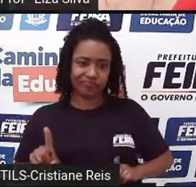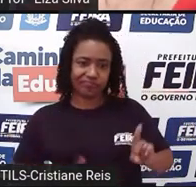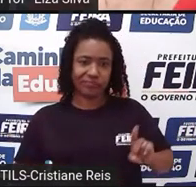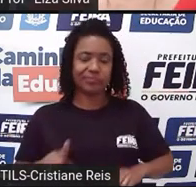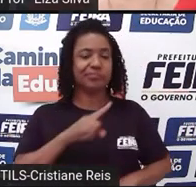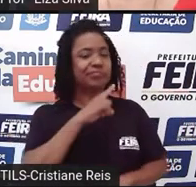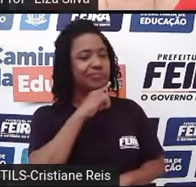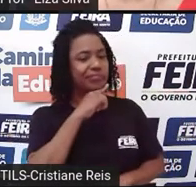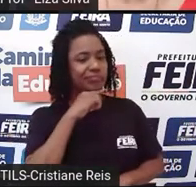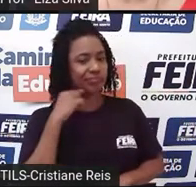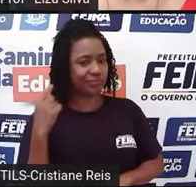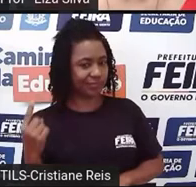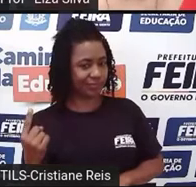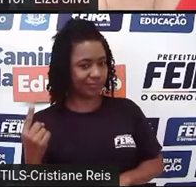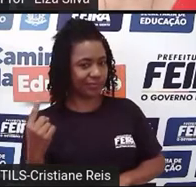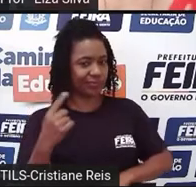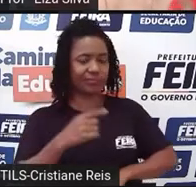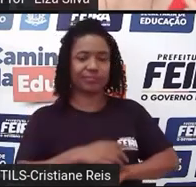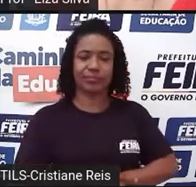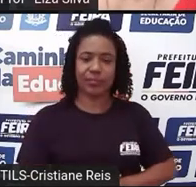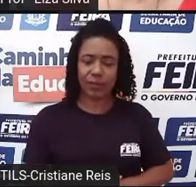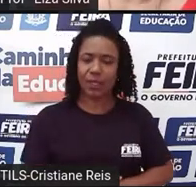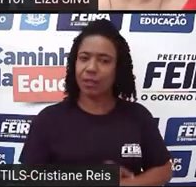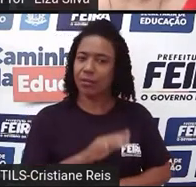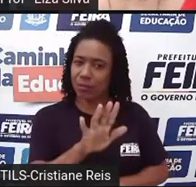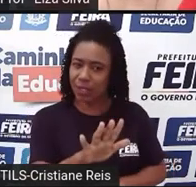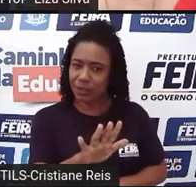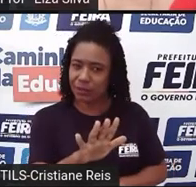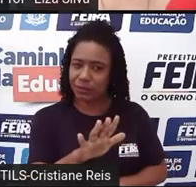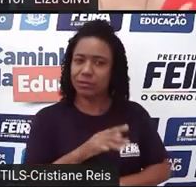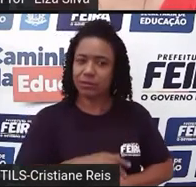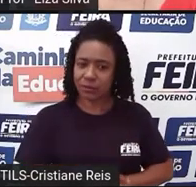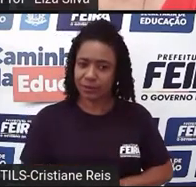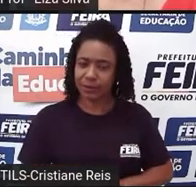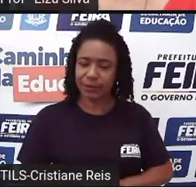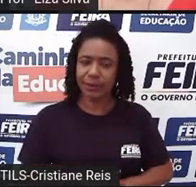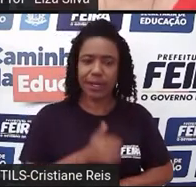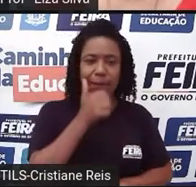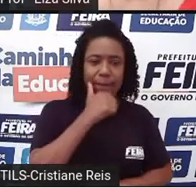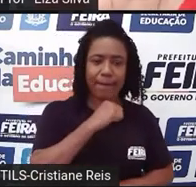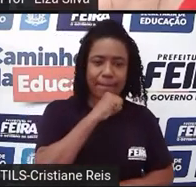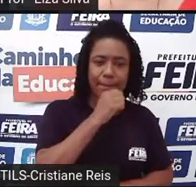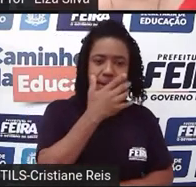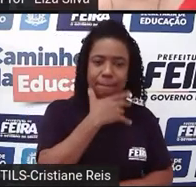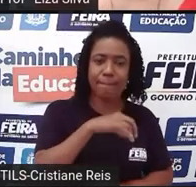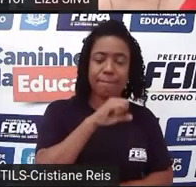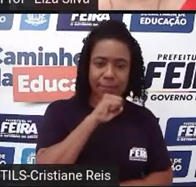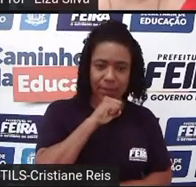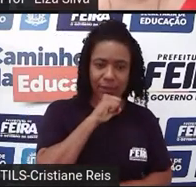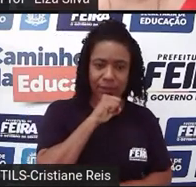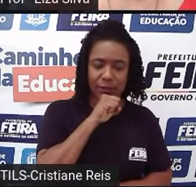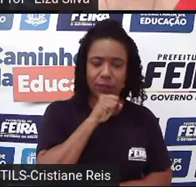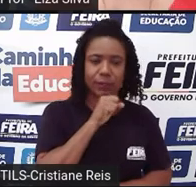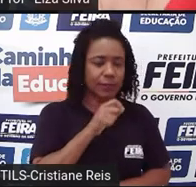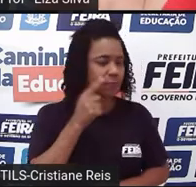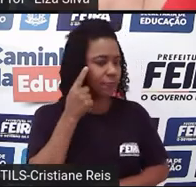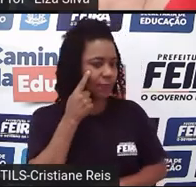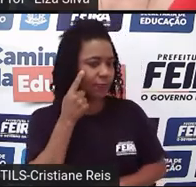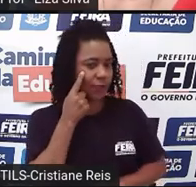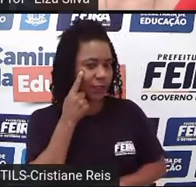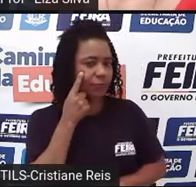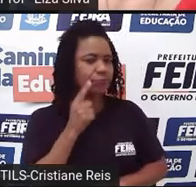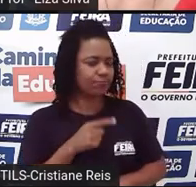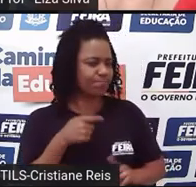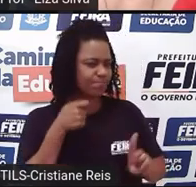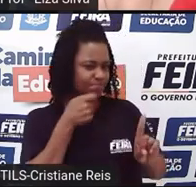que ela se case rapidamente. Então, eles buscam um pretendente, inclusive o pretendente era parente do príncipe da época,